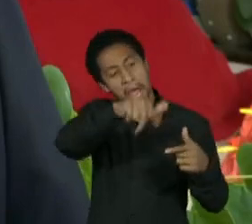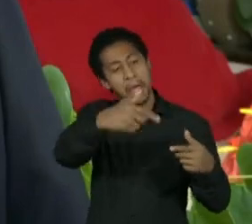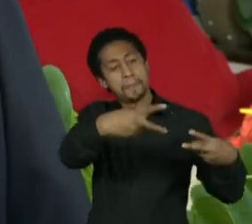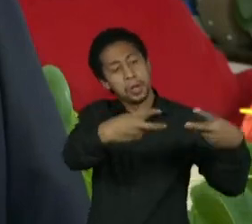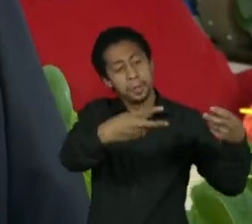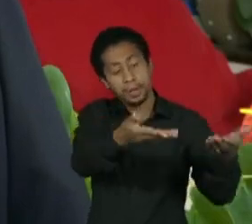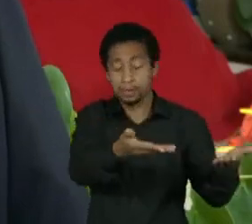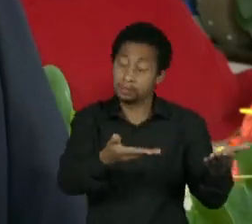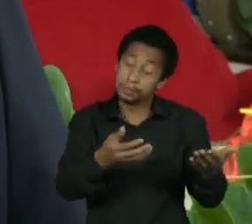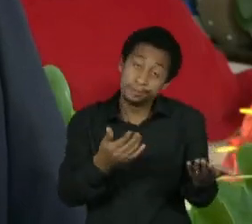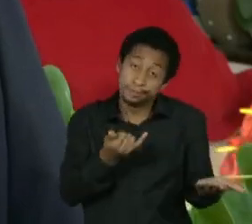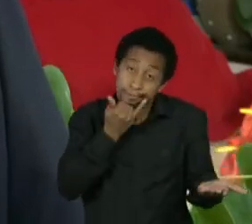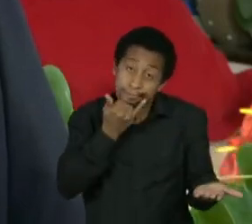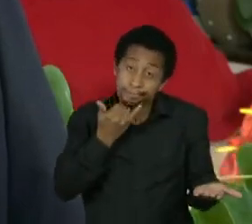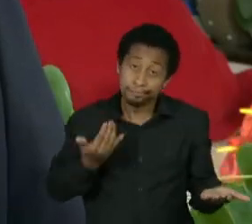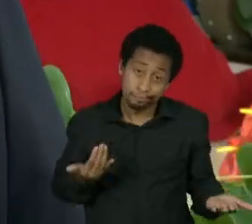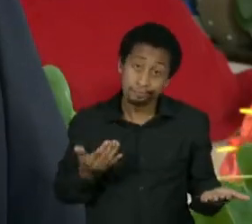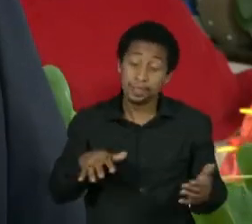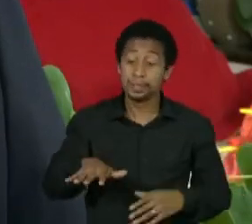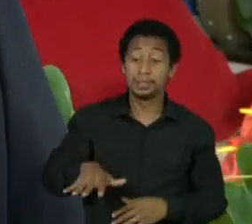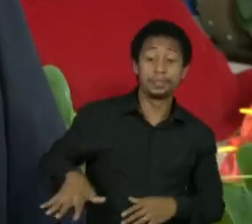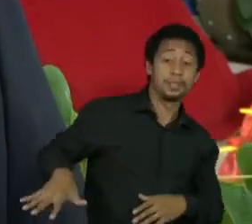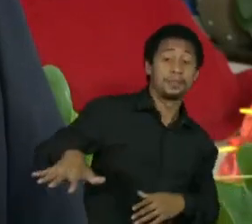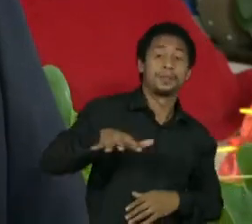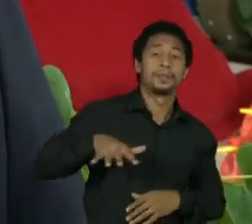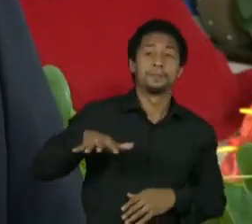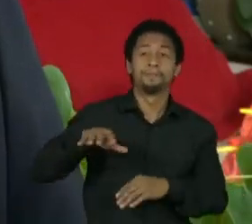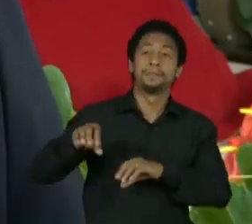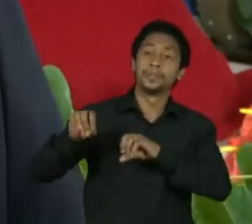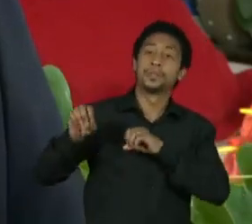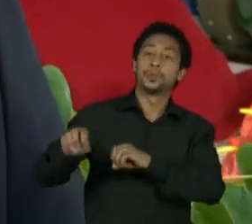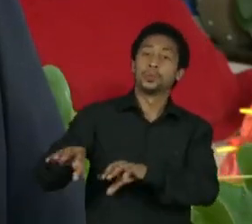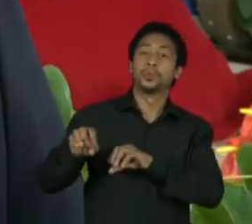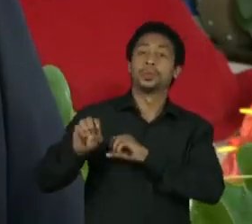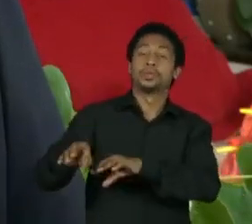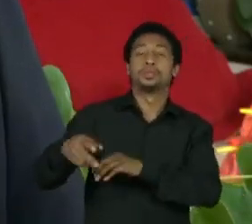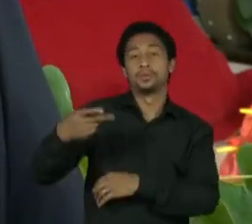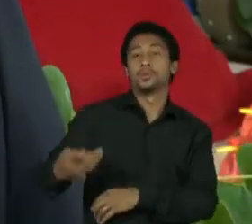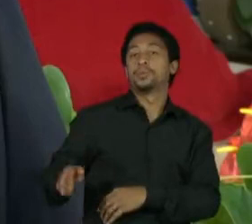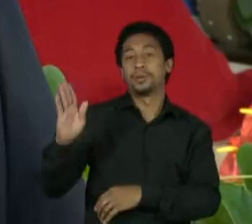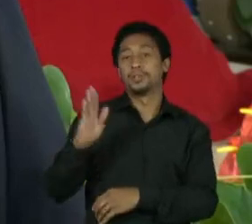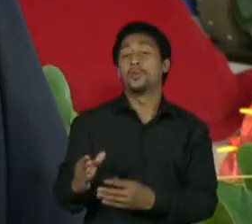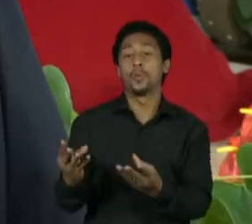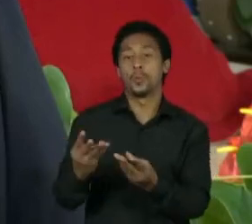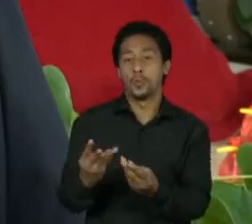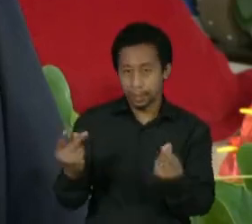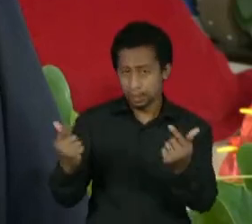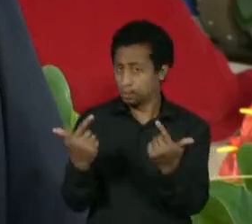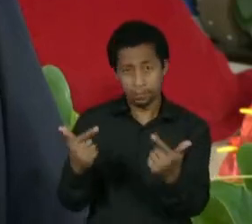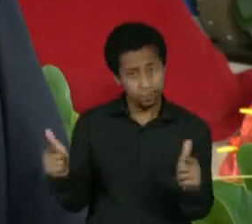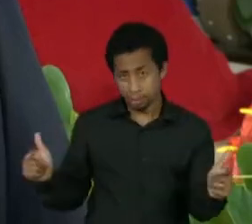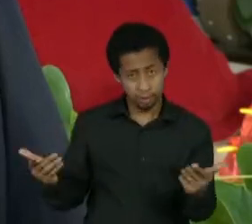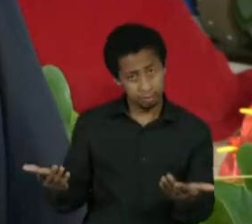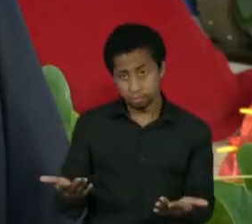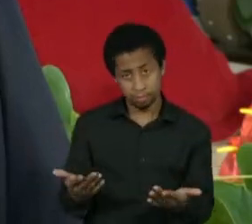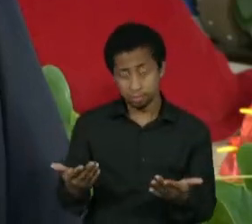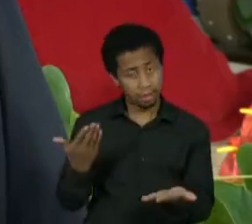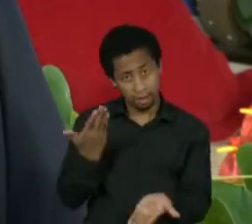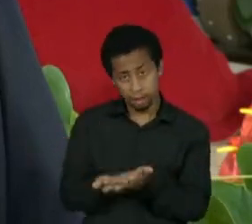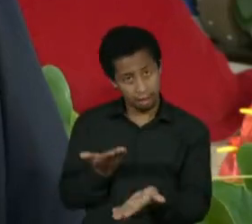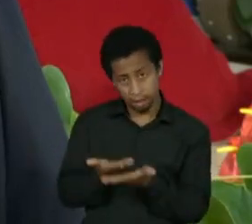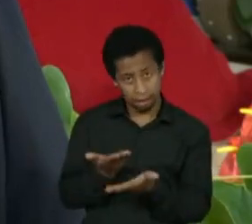A educação brasileira é de má qualidade, isso é atestado pelos exames